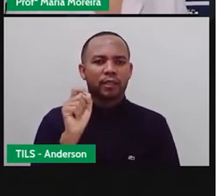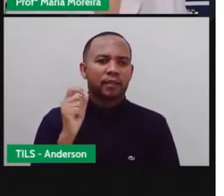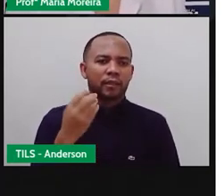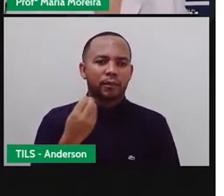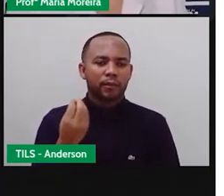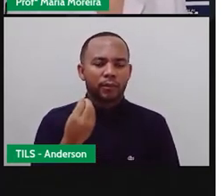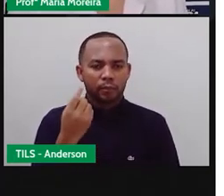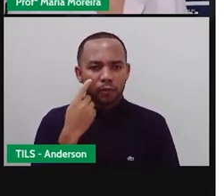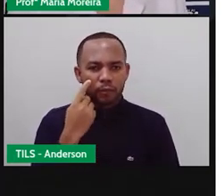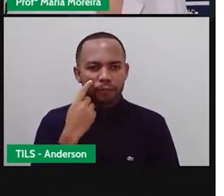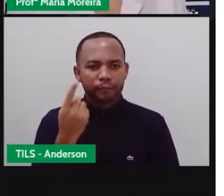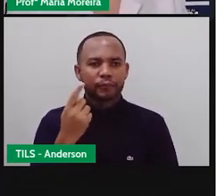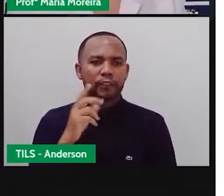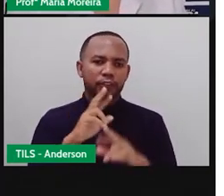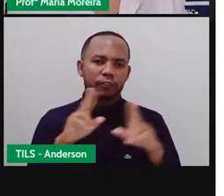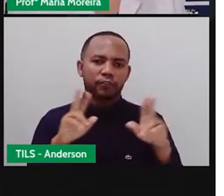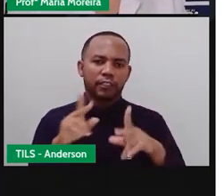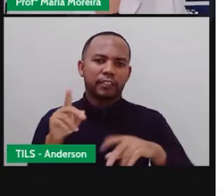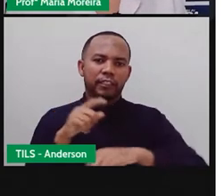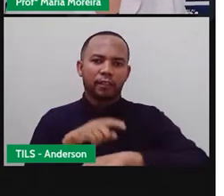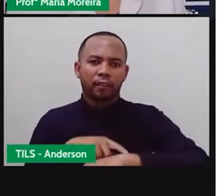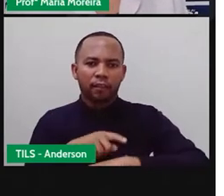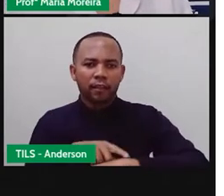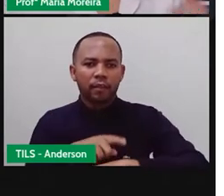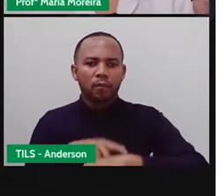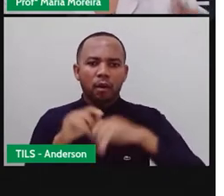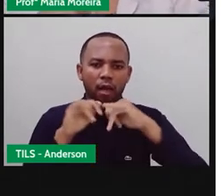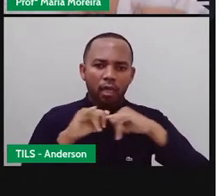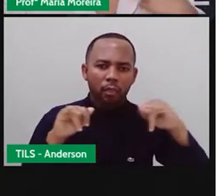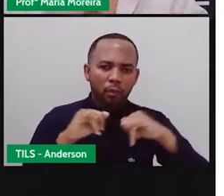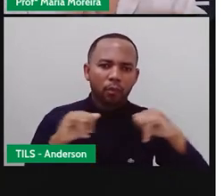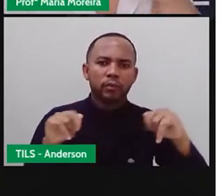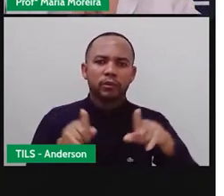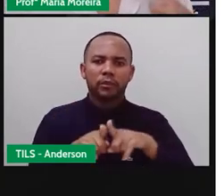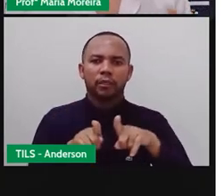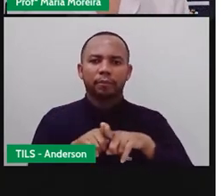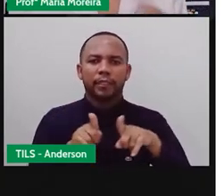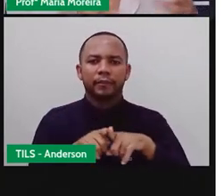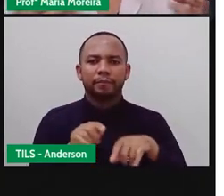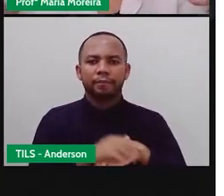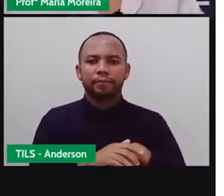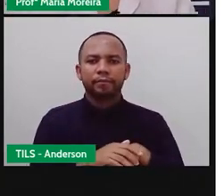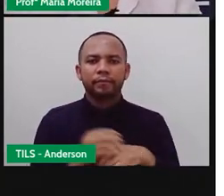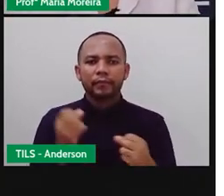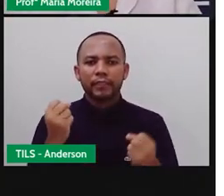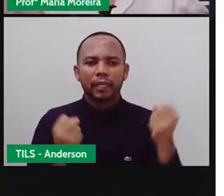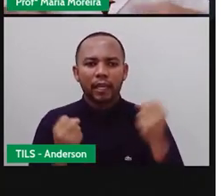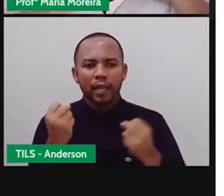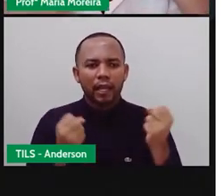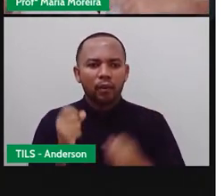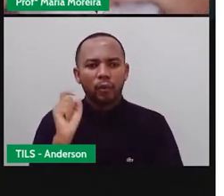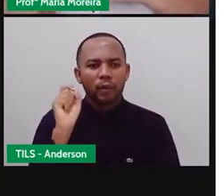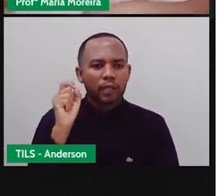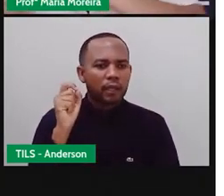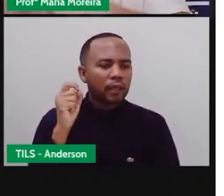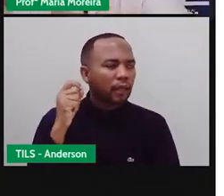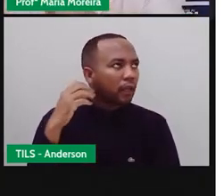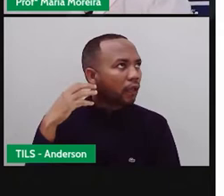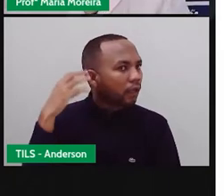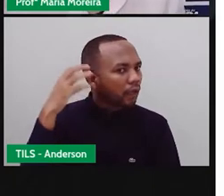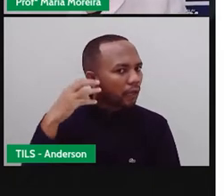A diferença se dá o quê? No tempo do anúncio. Principalmente porque o carro de som, ele fica o quê? Geralmente é uma gravação e ela vai sendo